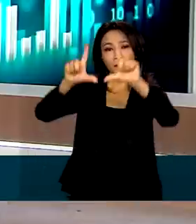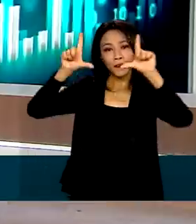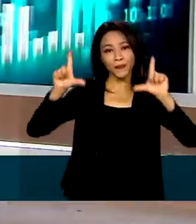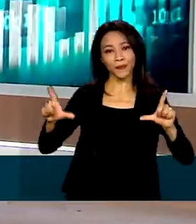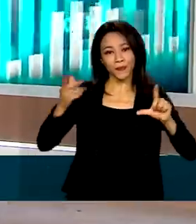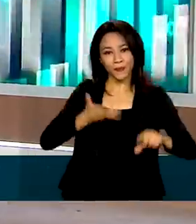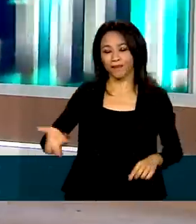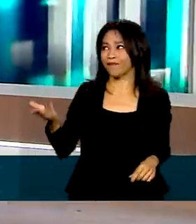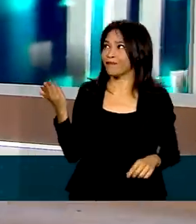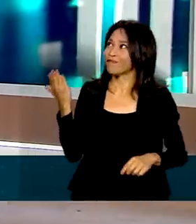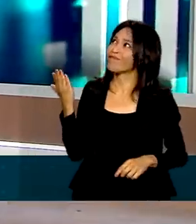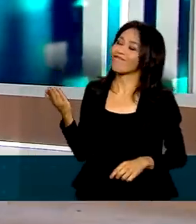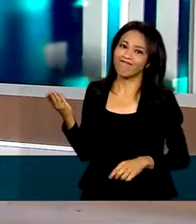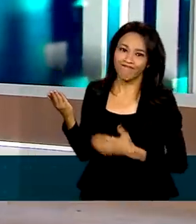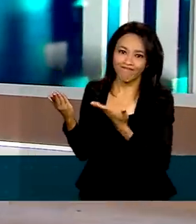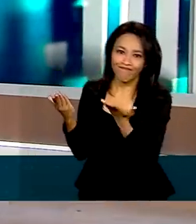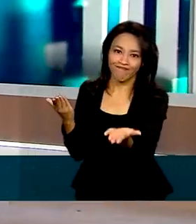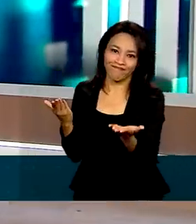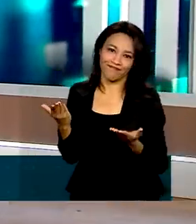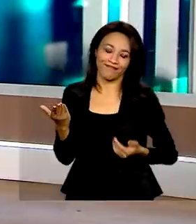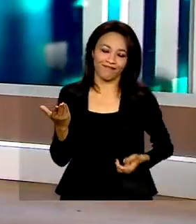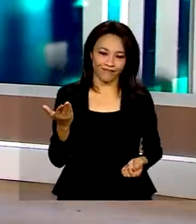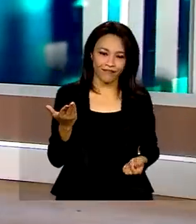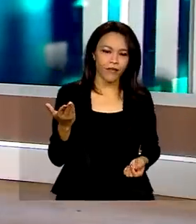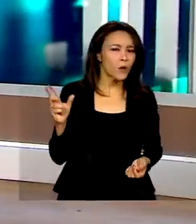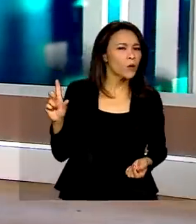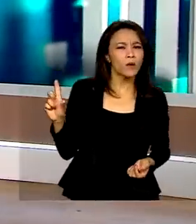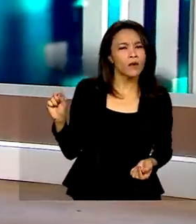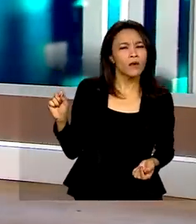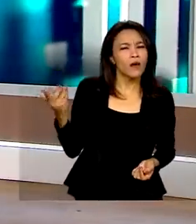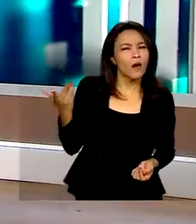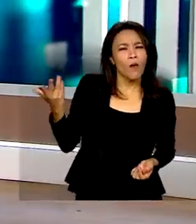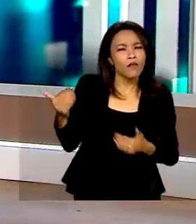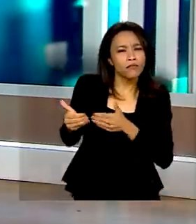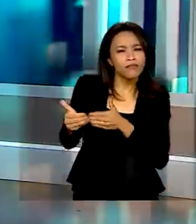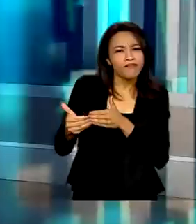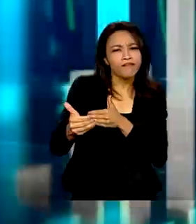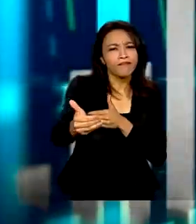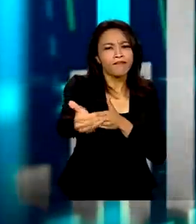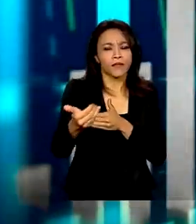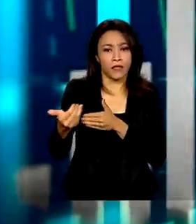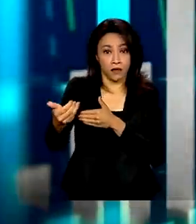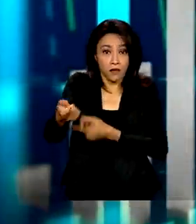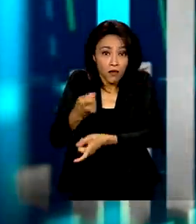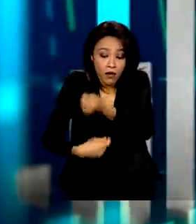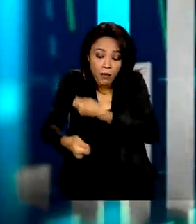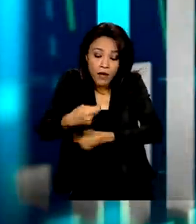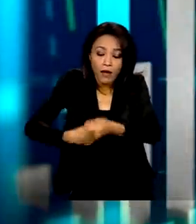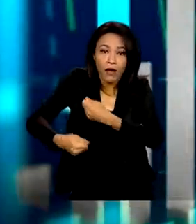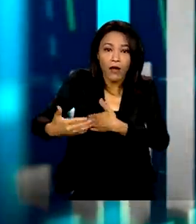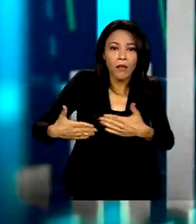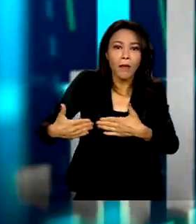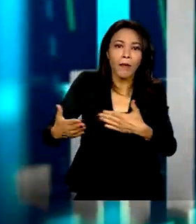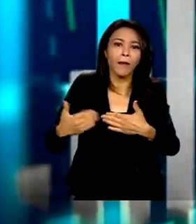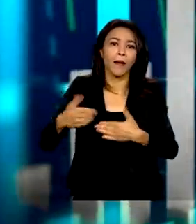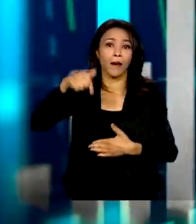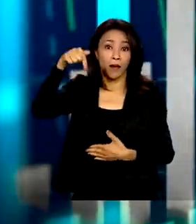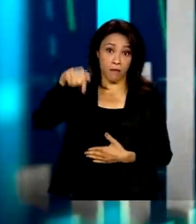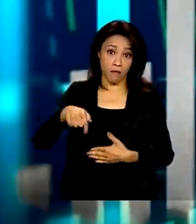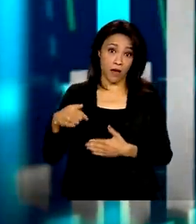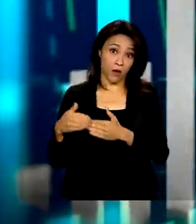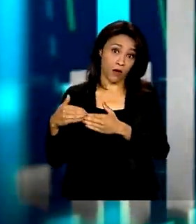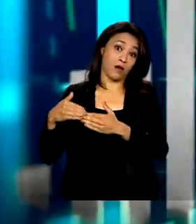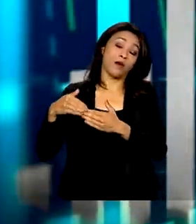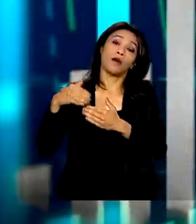que passamos a apresentar a partir de agora. Quais são, então, as projeções do mercado financeiro para 2022?